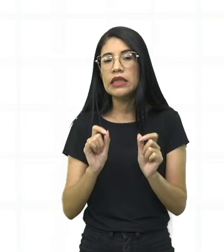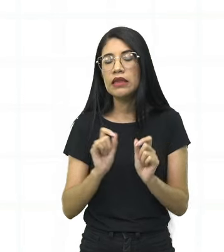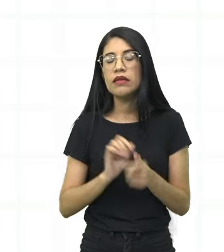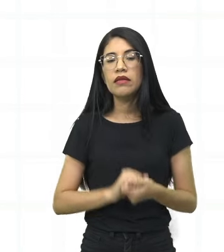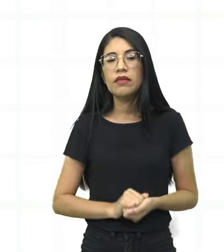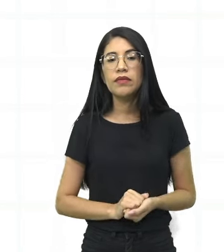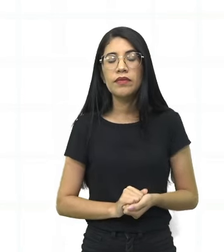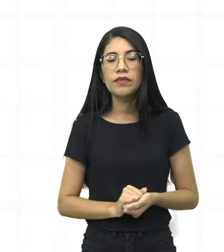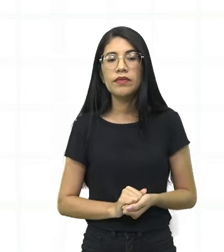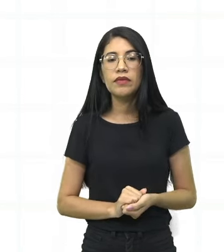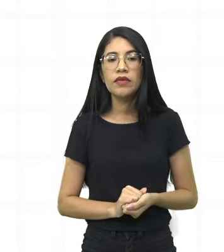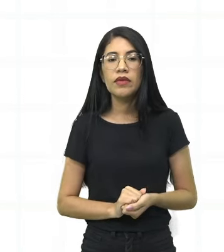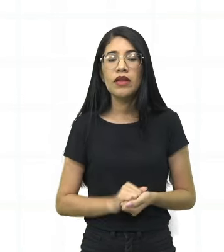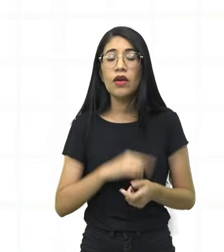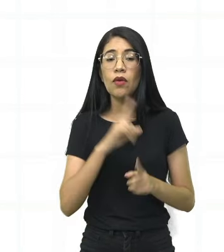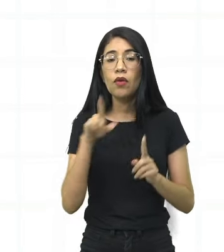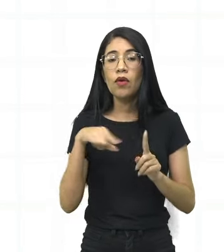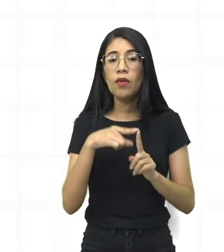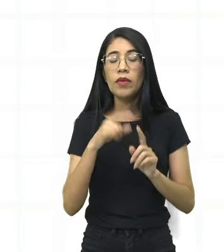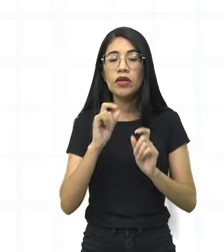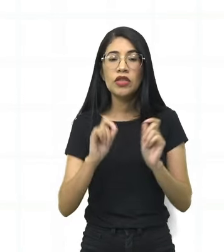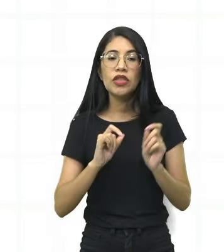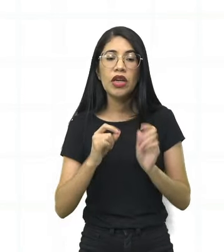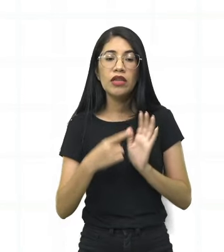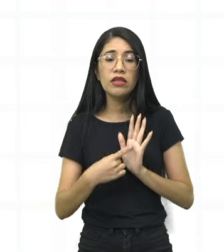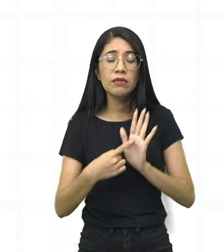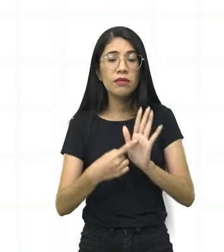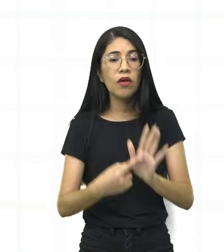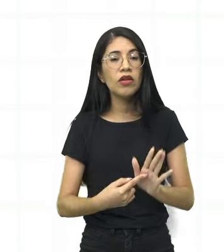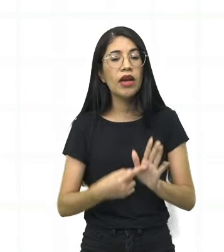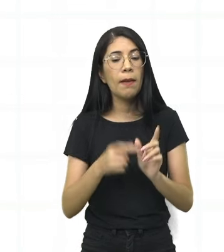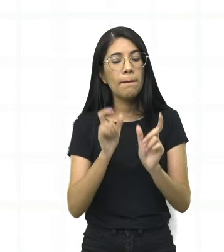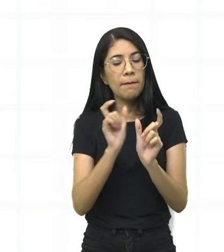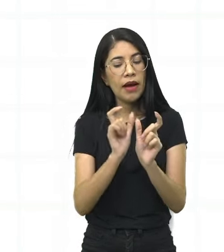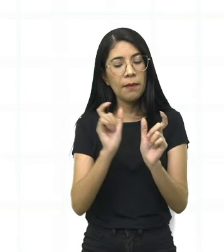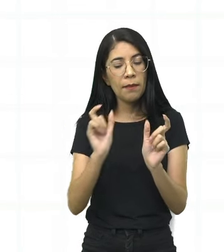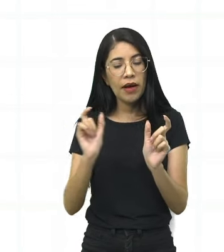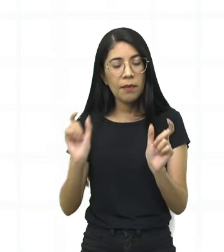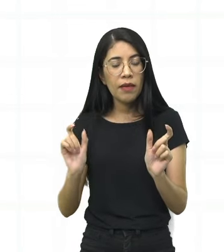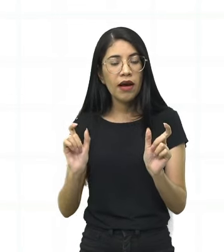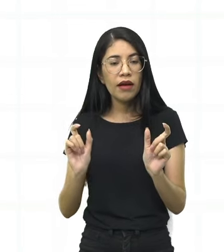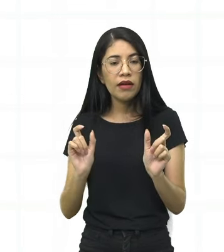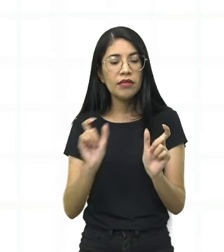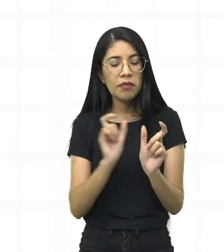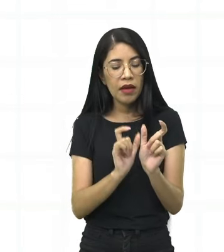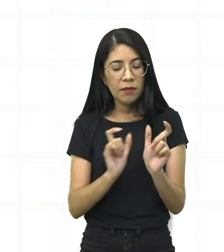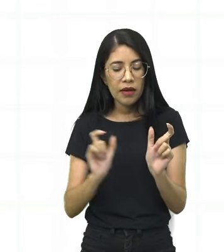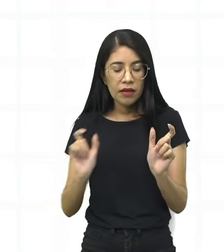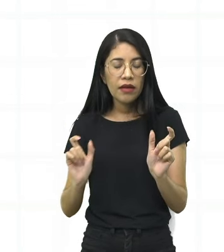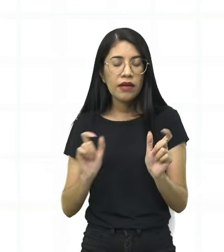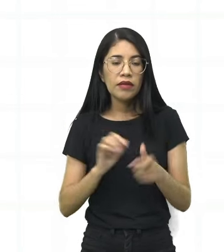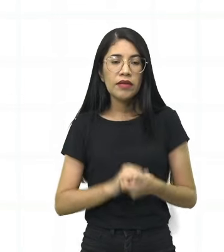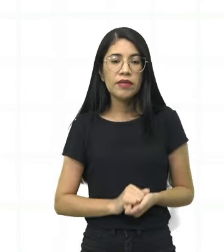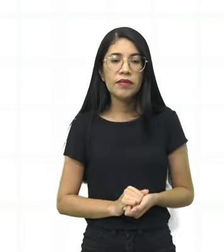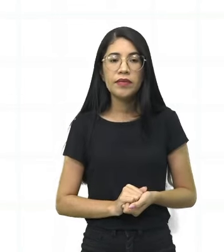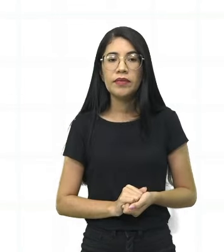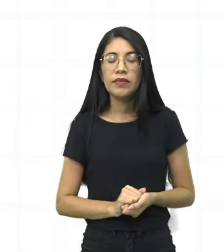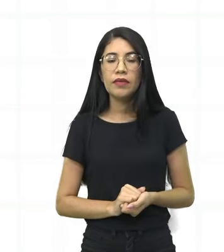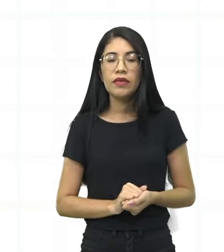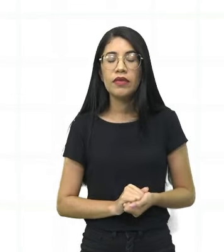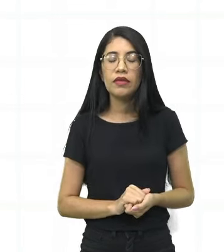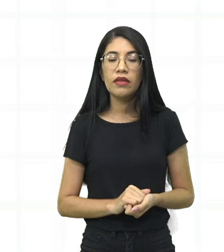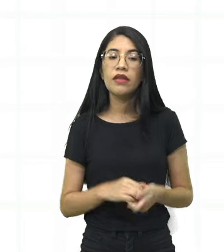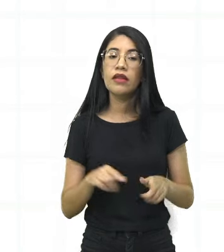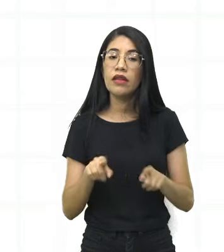sintaxe. Então com a intenção de realçar as palavras que foram separadas, tá bom? Dessa forma,